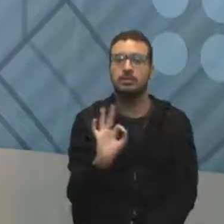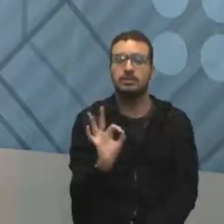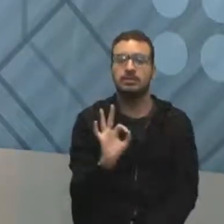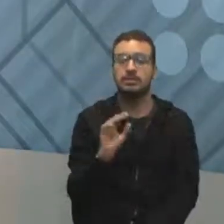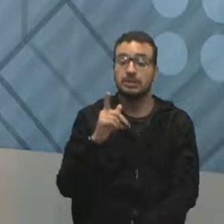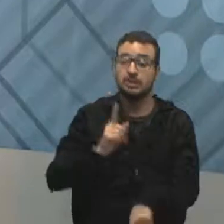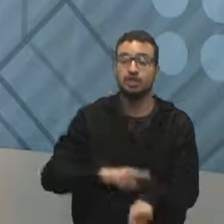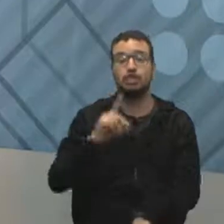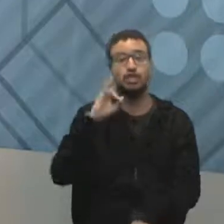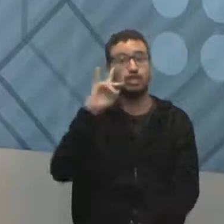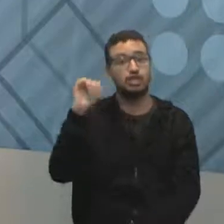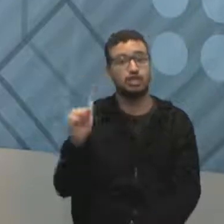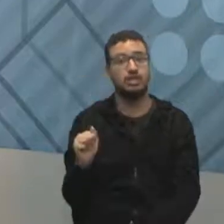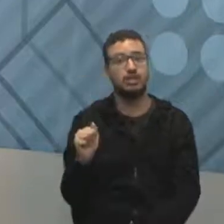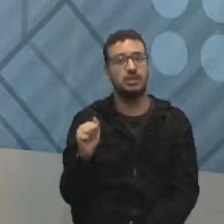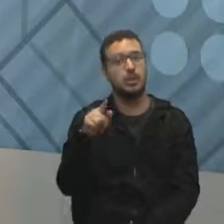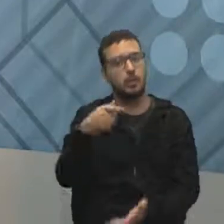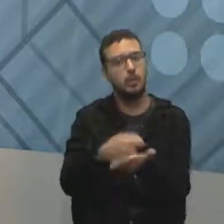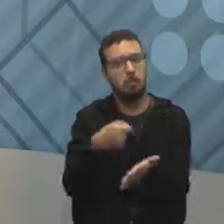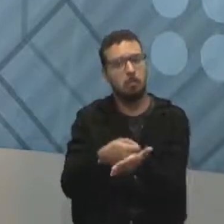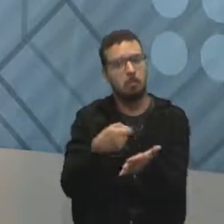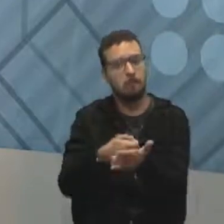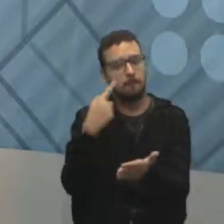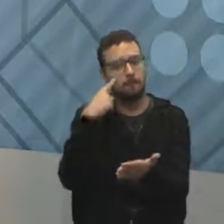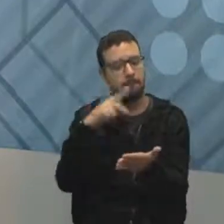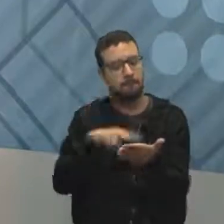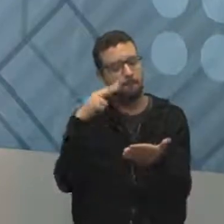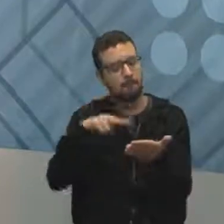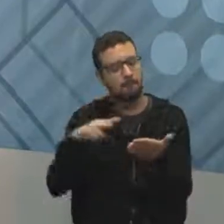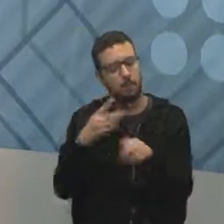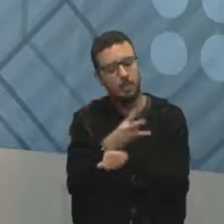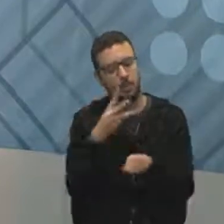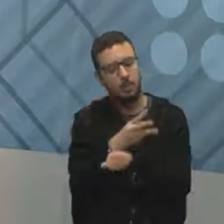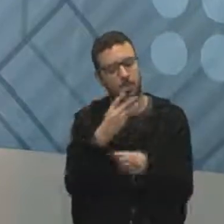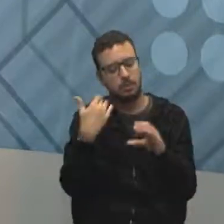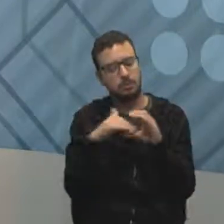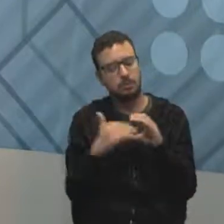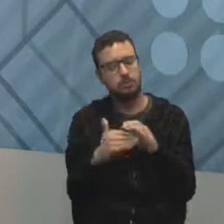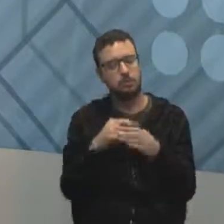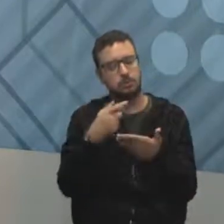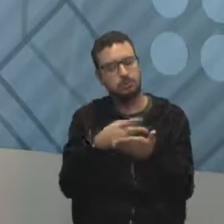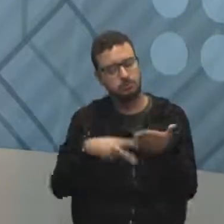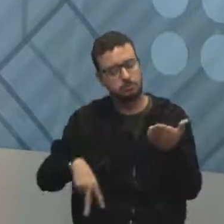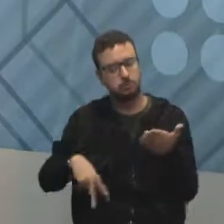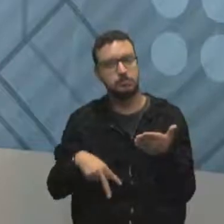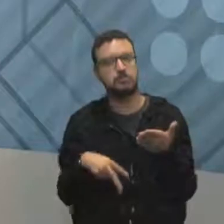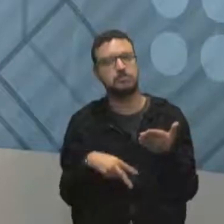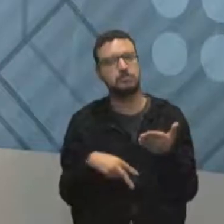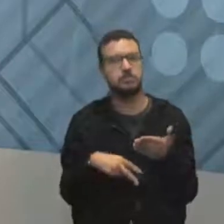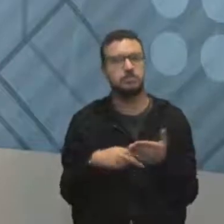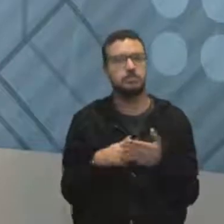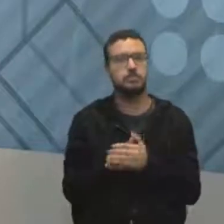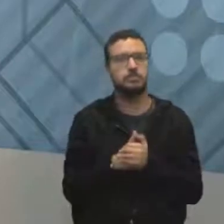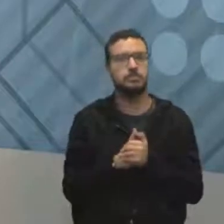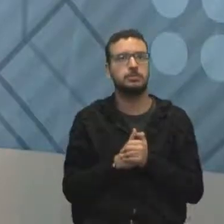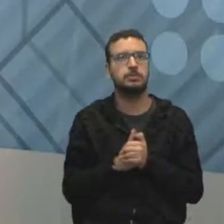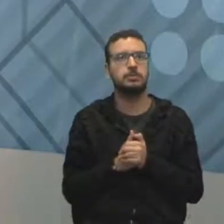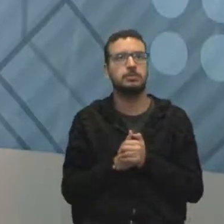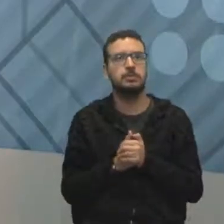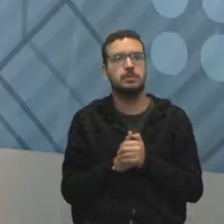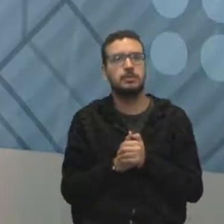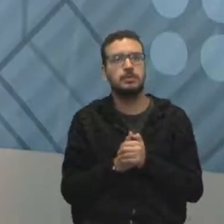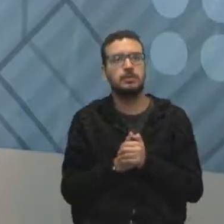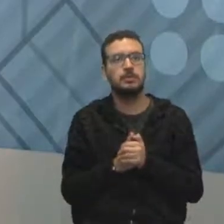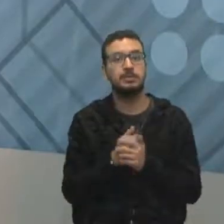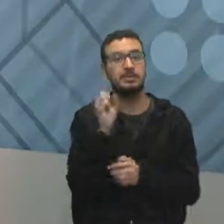naquele dia, porque você sabe que a sua obrigação é olhar o e-mail e WhatsApp todo dia, nem que seja no meio da obra, para isso você vai ter instrumentos que a gente vai fornecer.